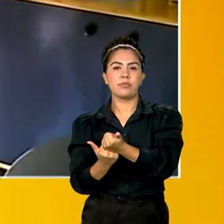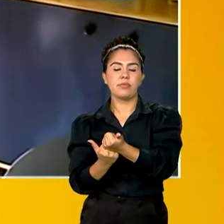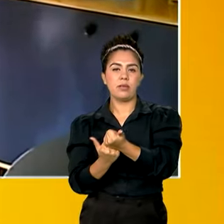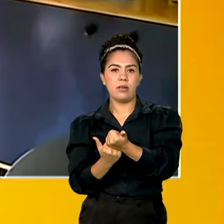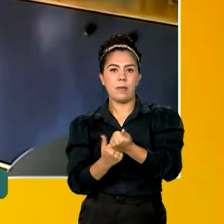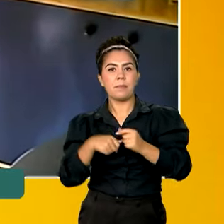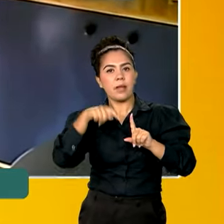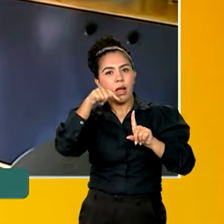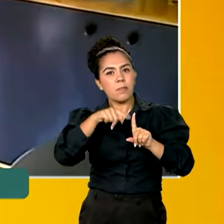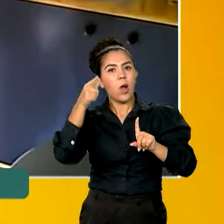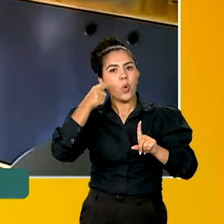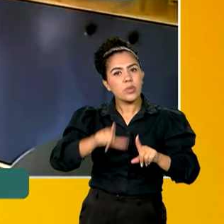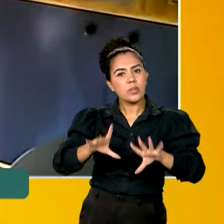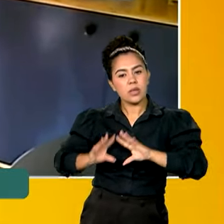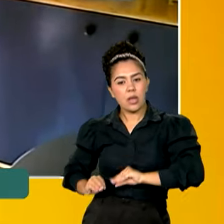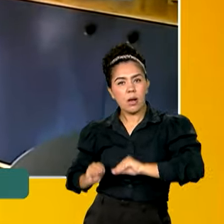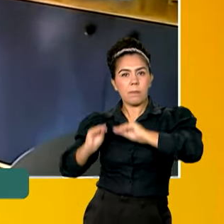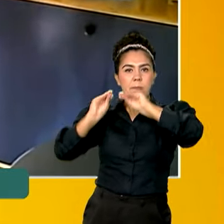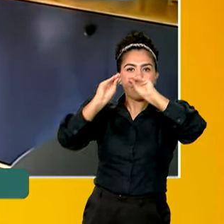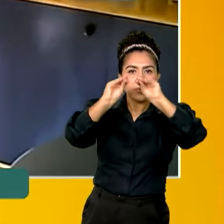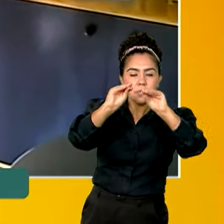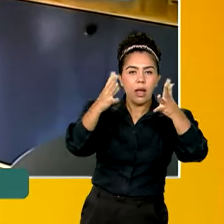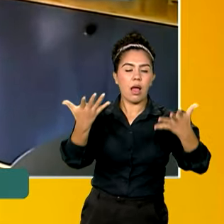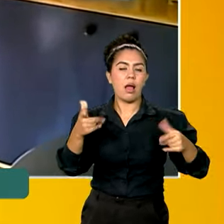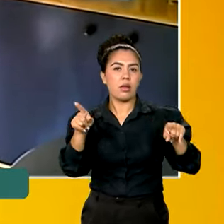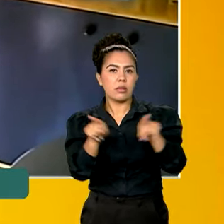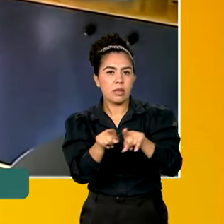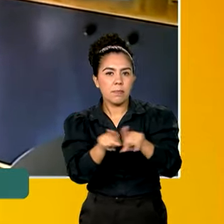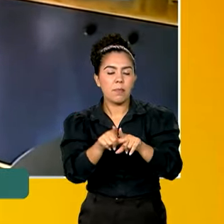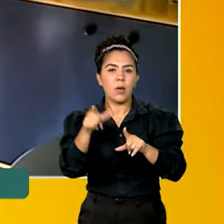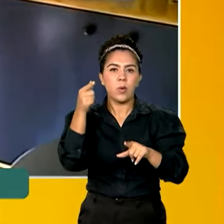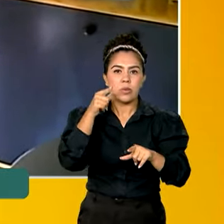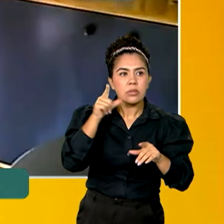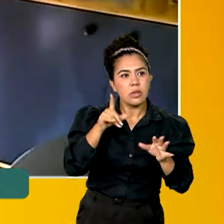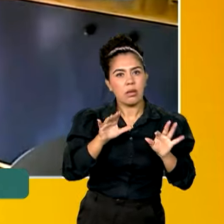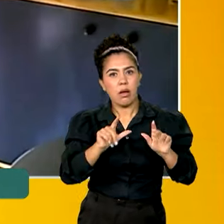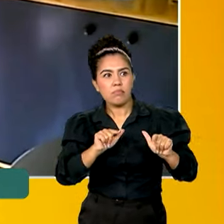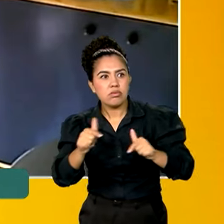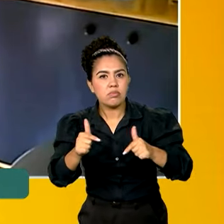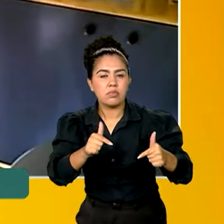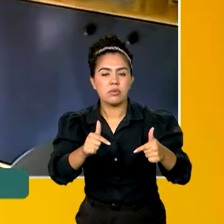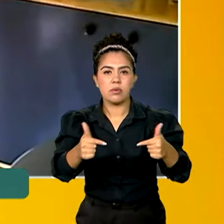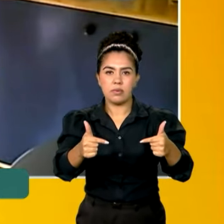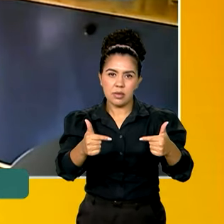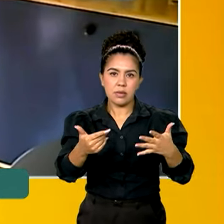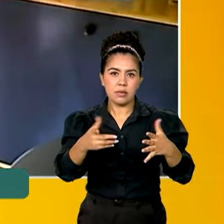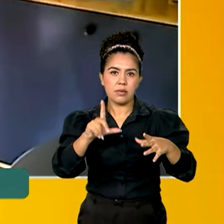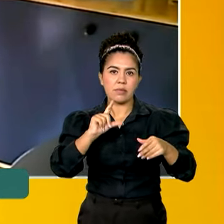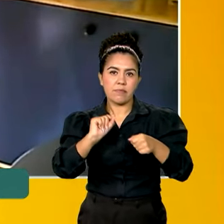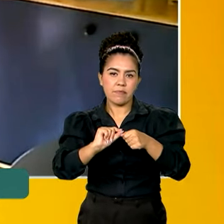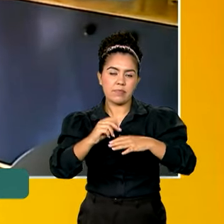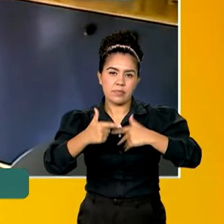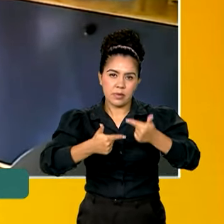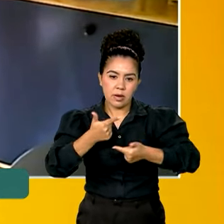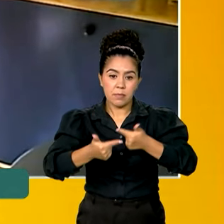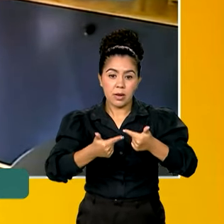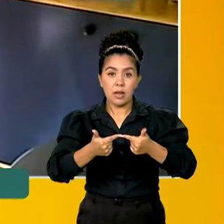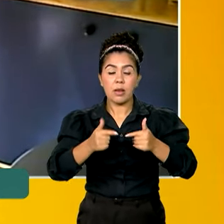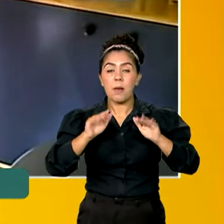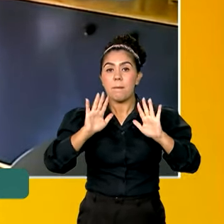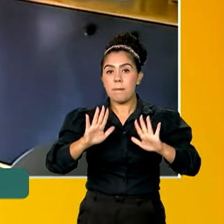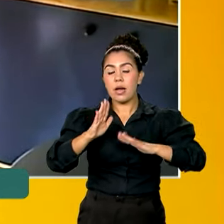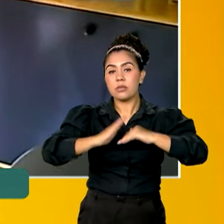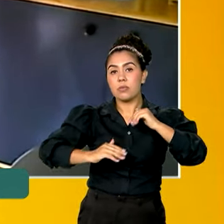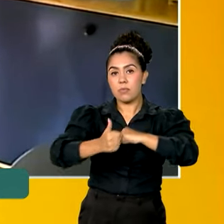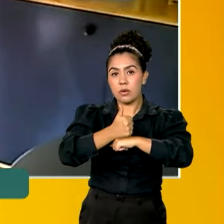possa se instalar, para que ele possa realizar essa mudança, então, no local onde está desenvolvendo essas atividades. Para aquele médico